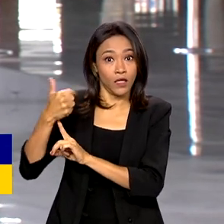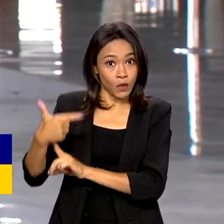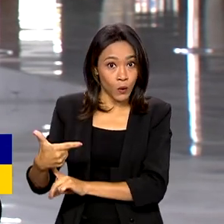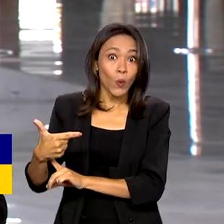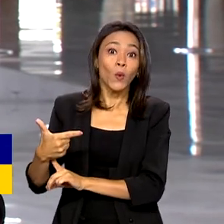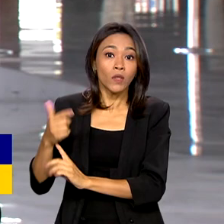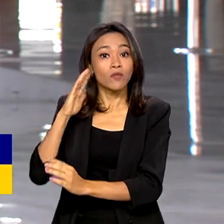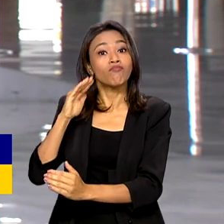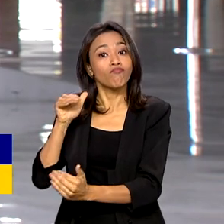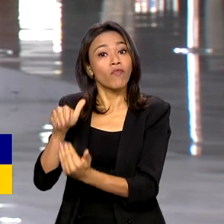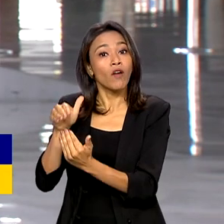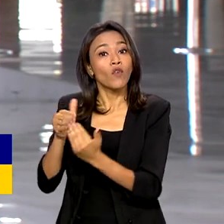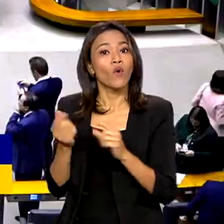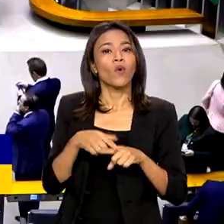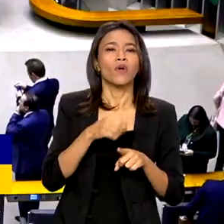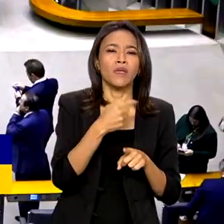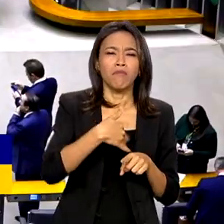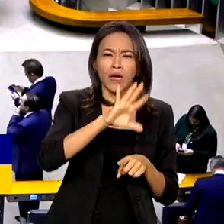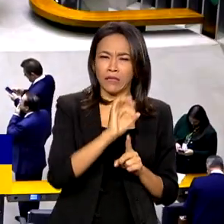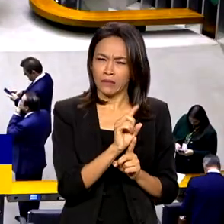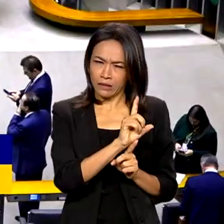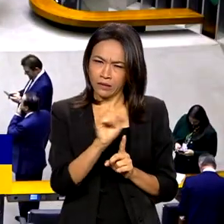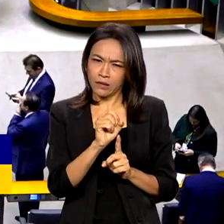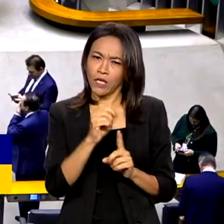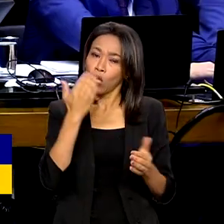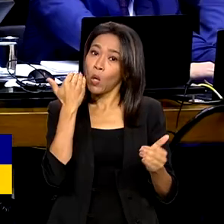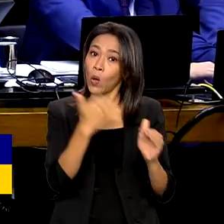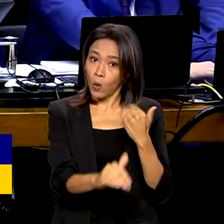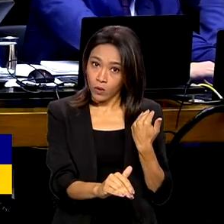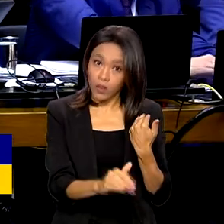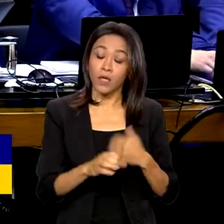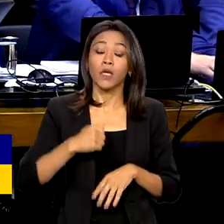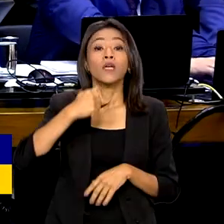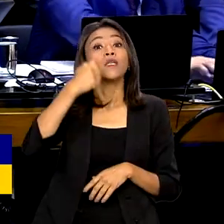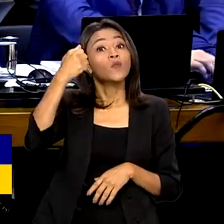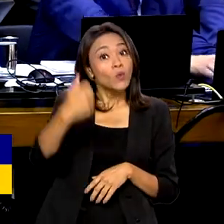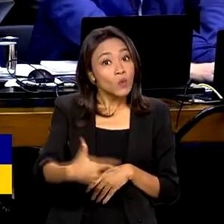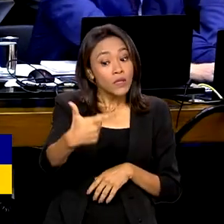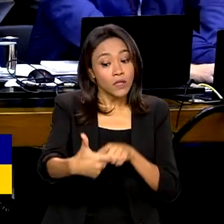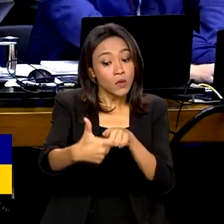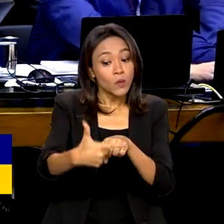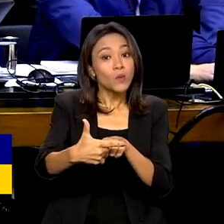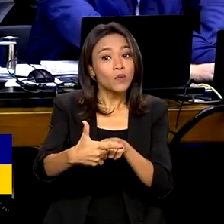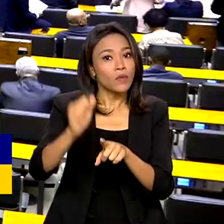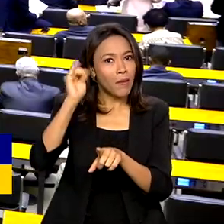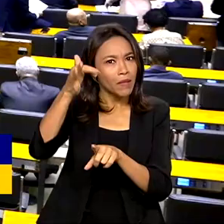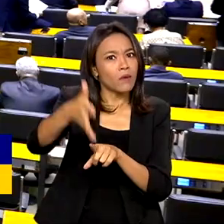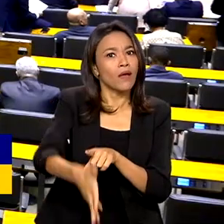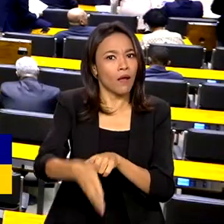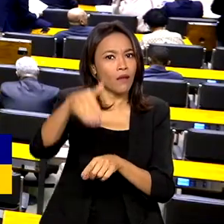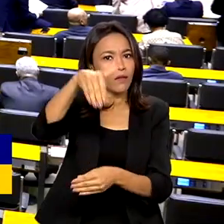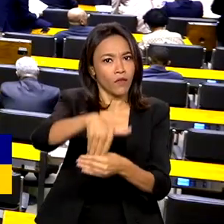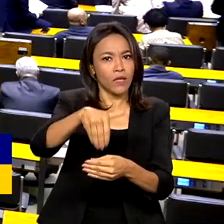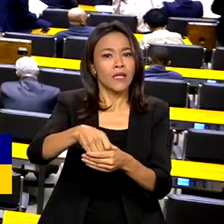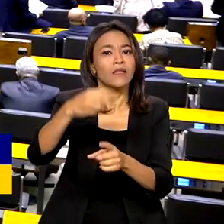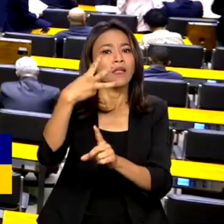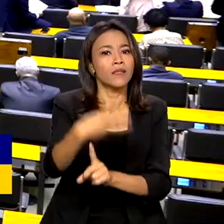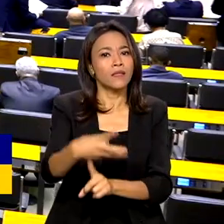118 contra, isso em primeiro turno. E também em segundo turno, aí já na madrugada, neste caso, com